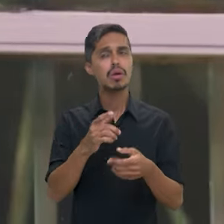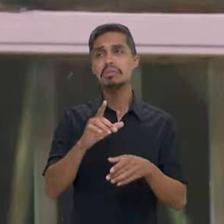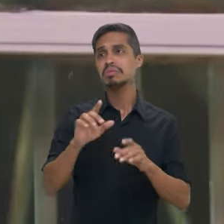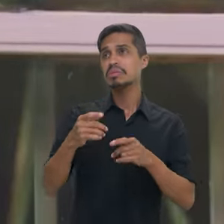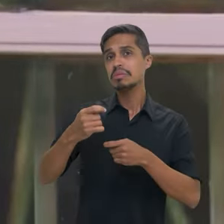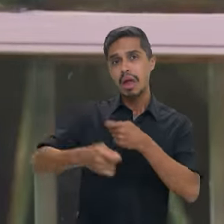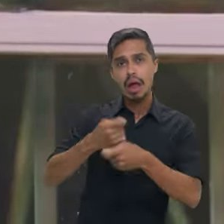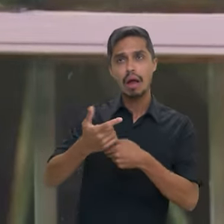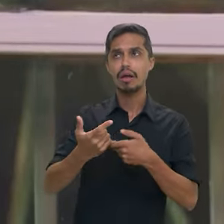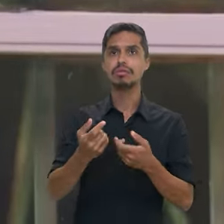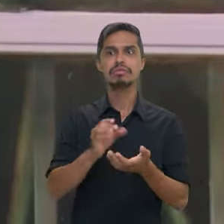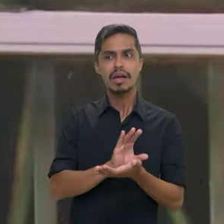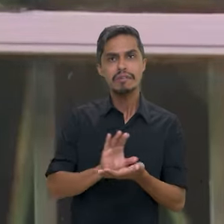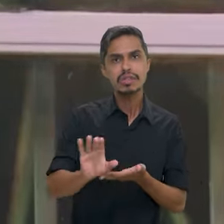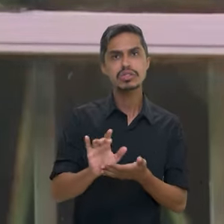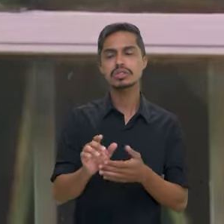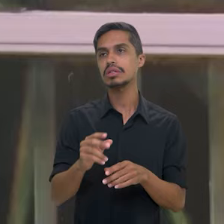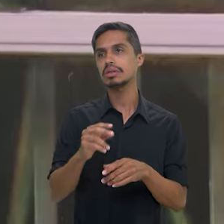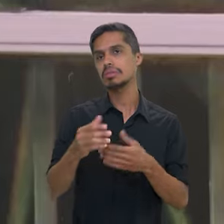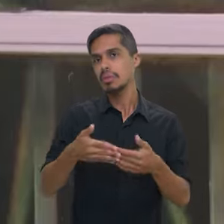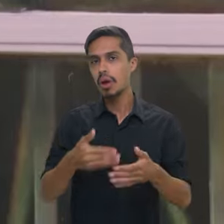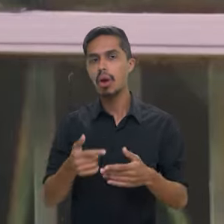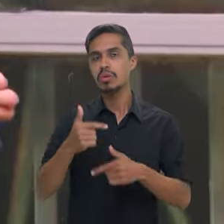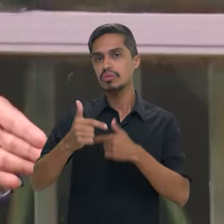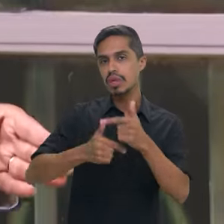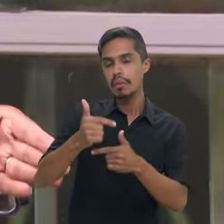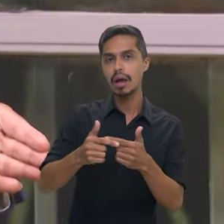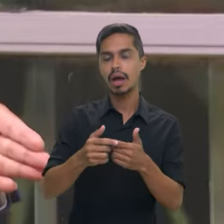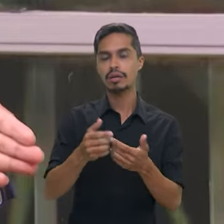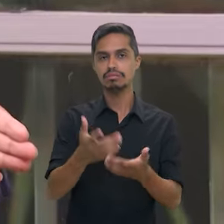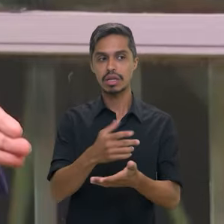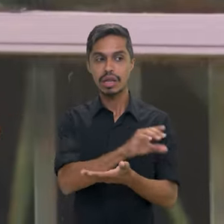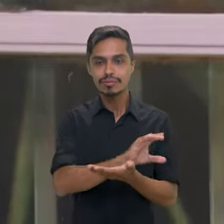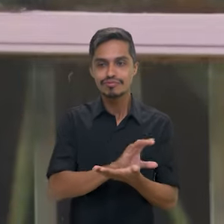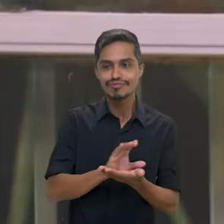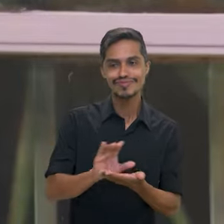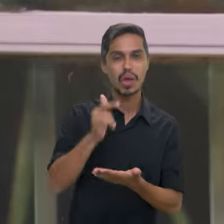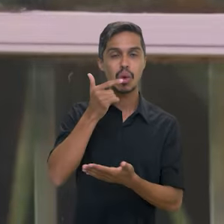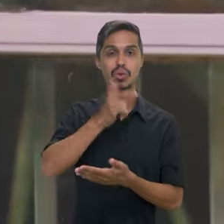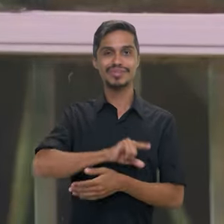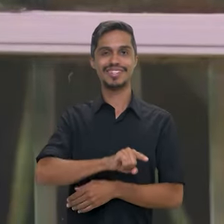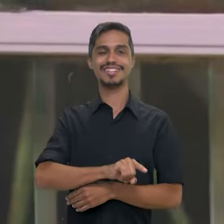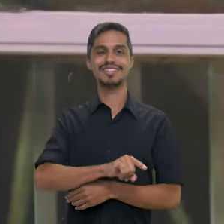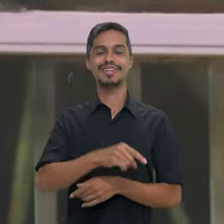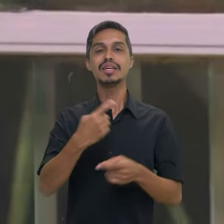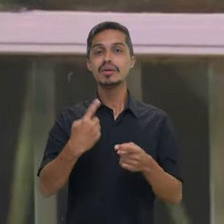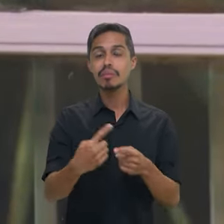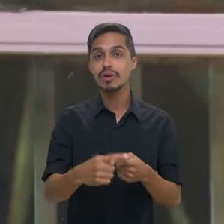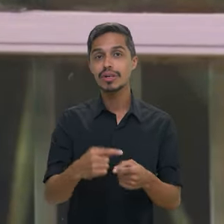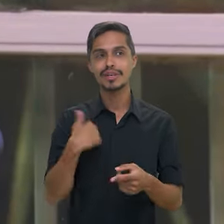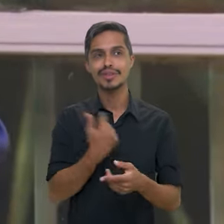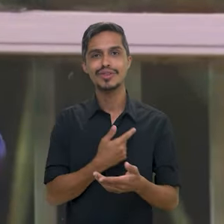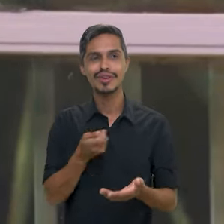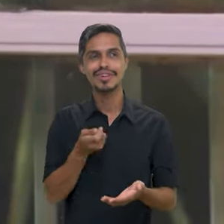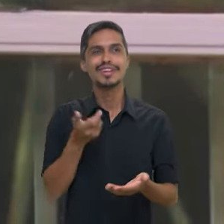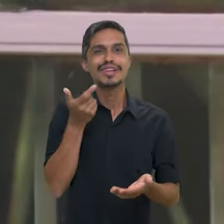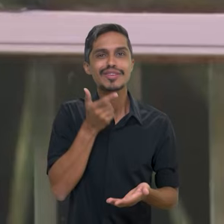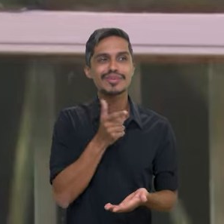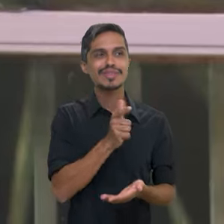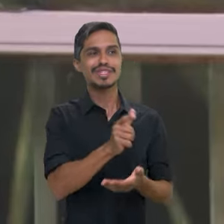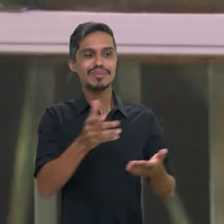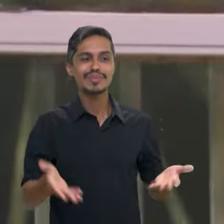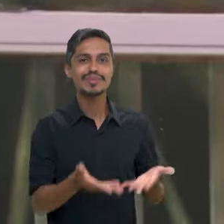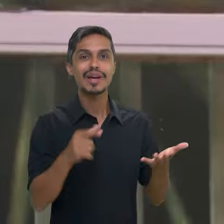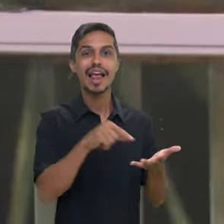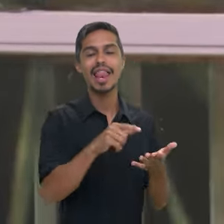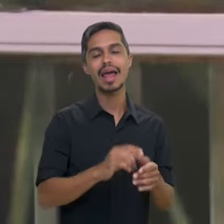atividade, um negócio, ali um empreendimento, seja no emprego, ali nós estamos garantindo que ela saia da